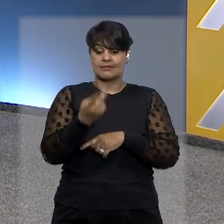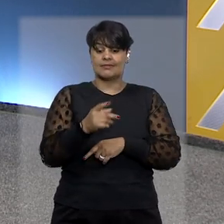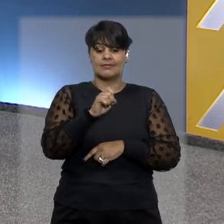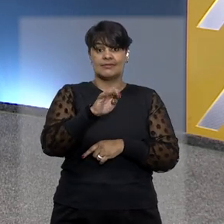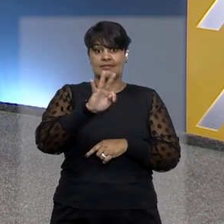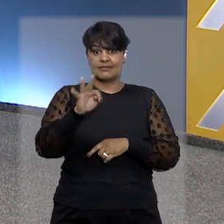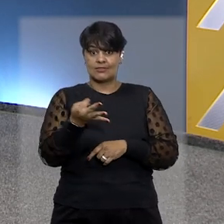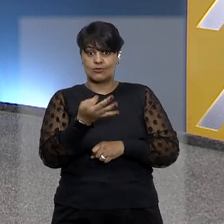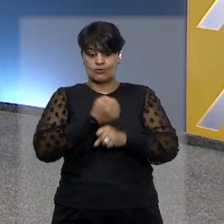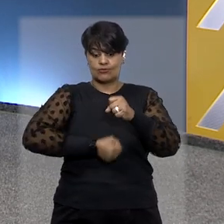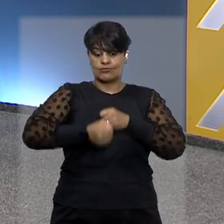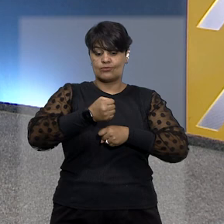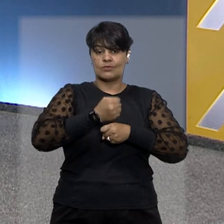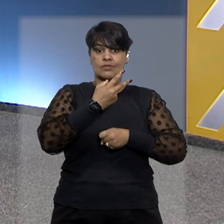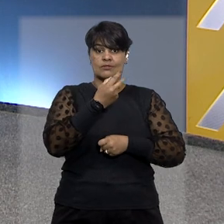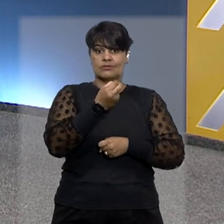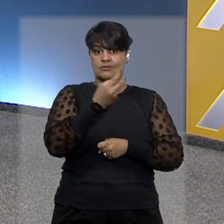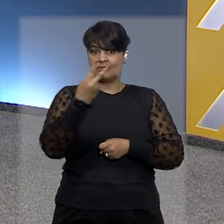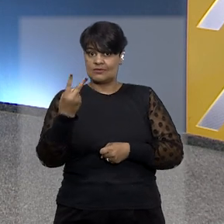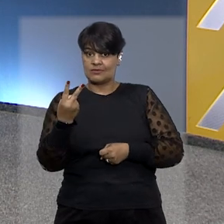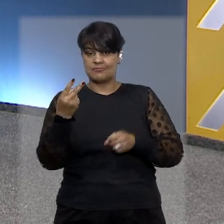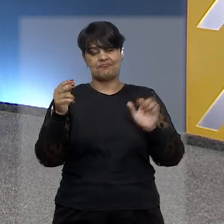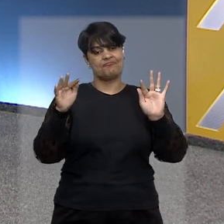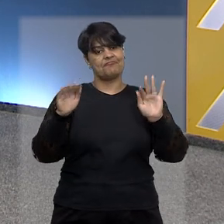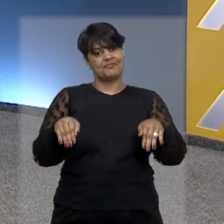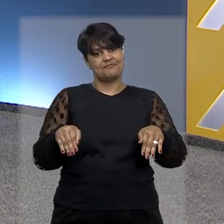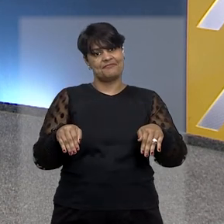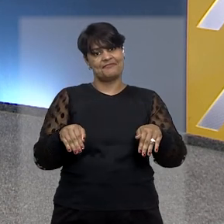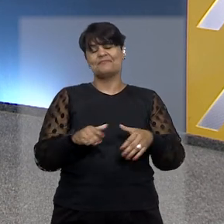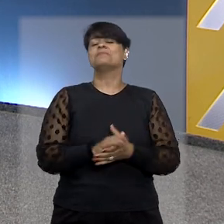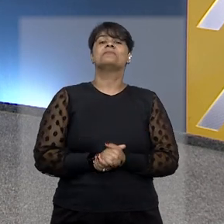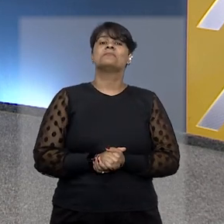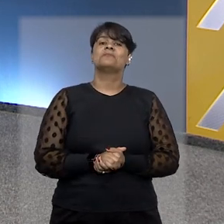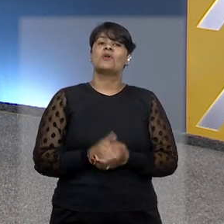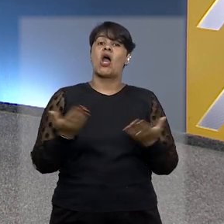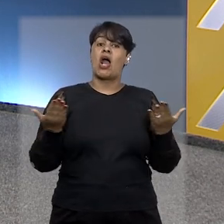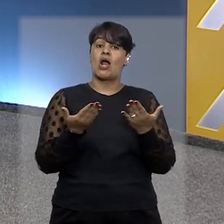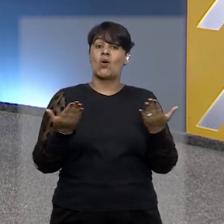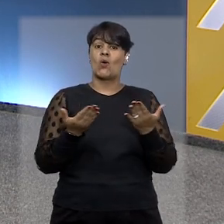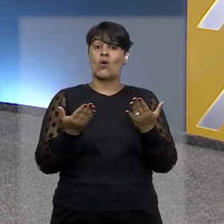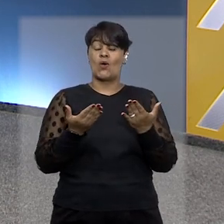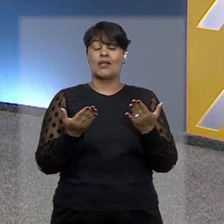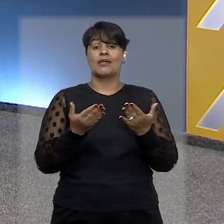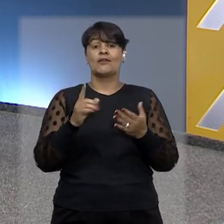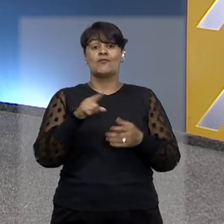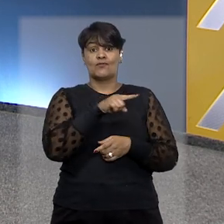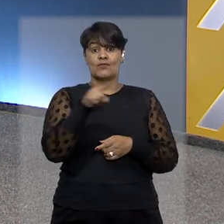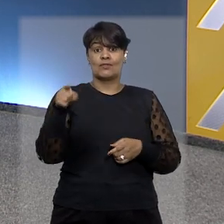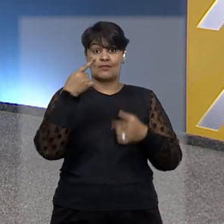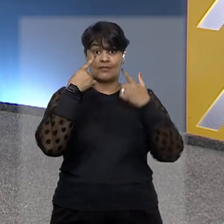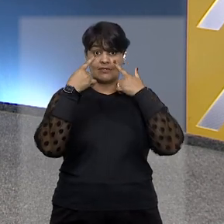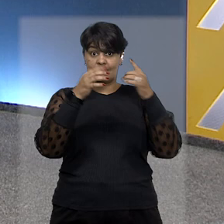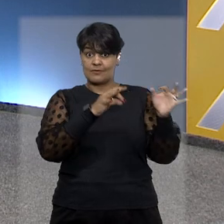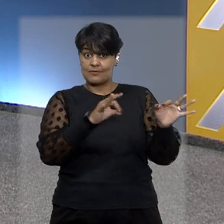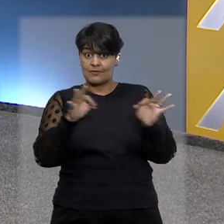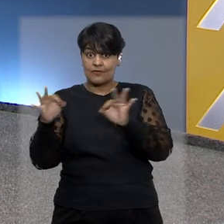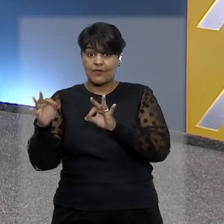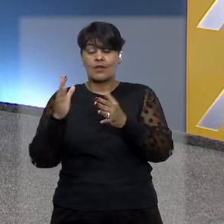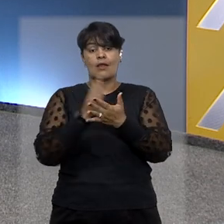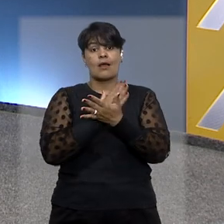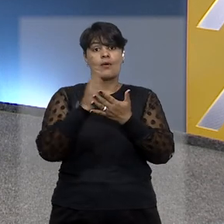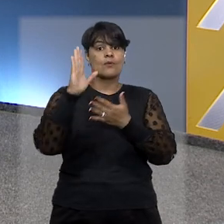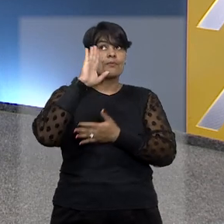destaque em 2022, está chegando ao fim. Nesta última edição, você acompanhou alguns dos